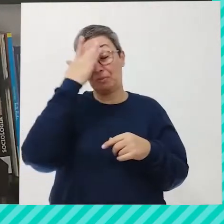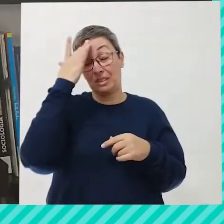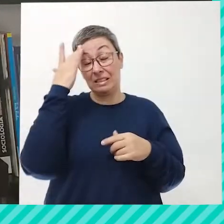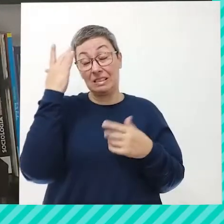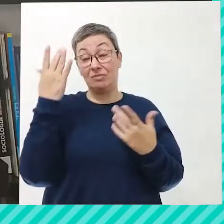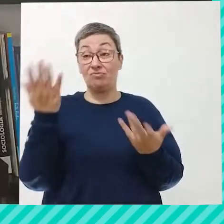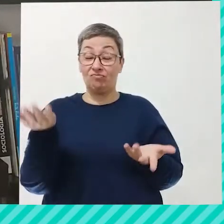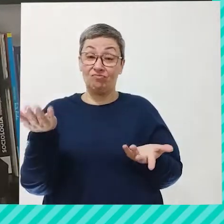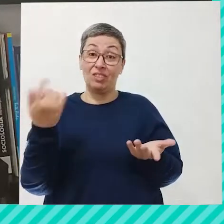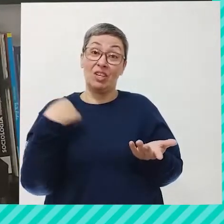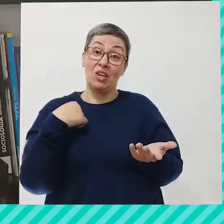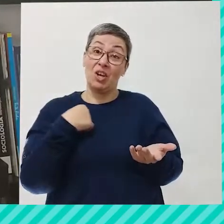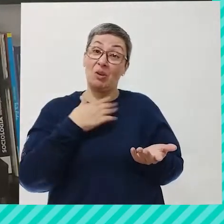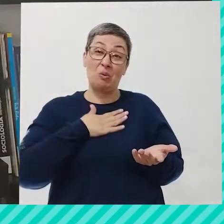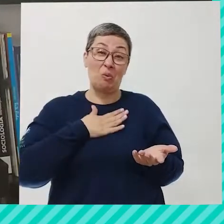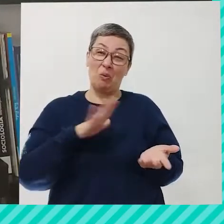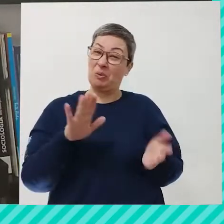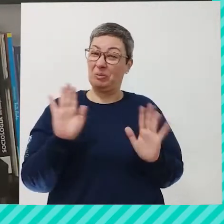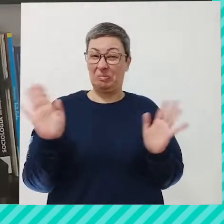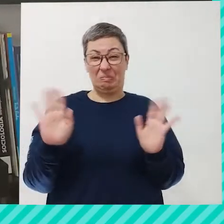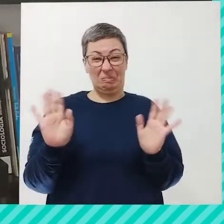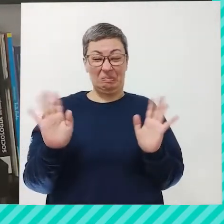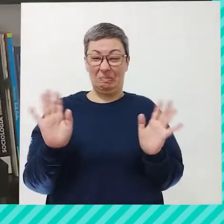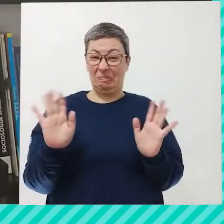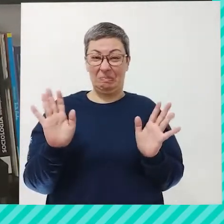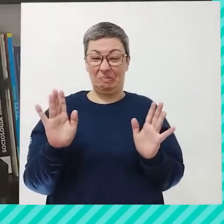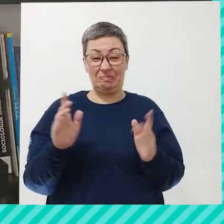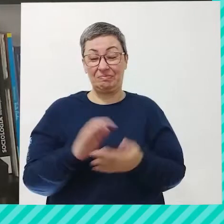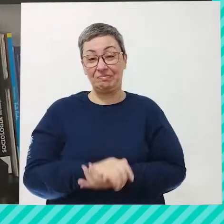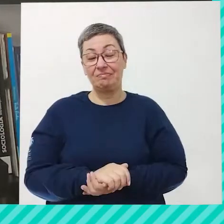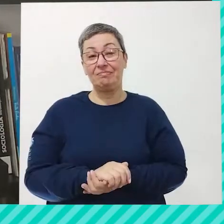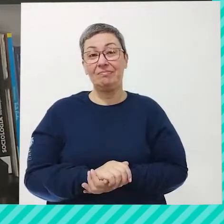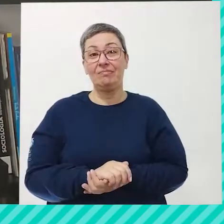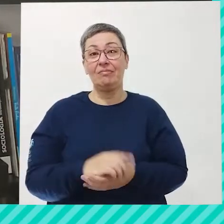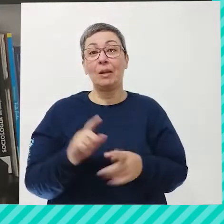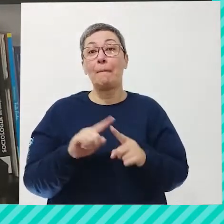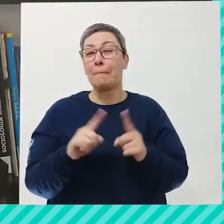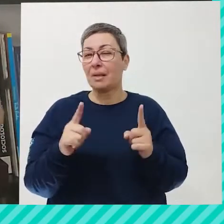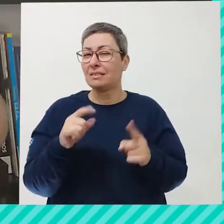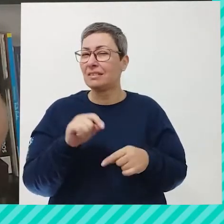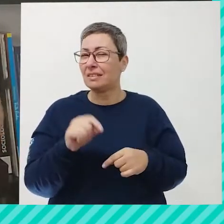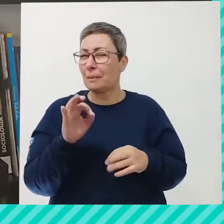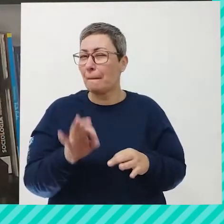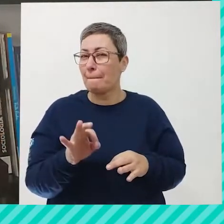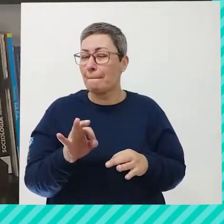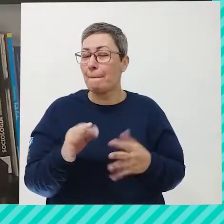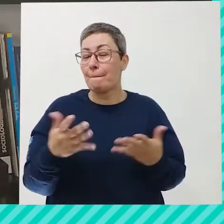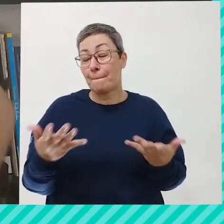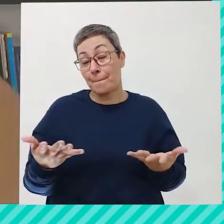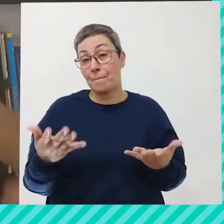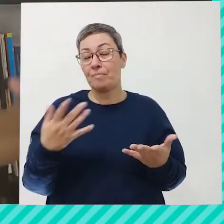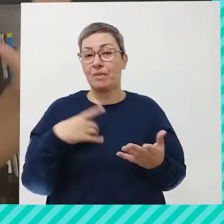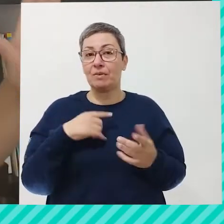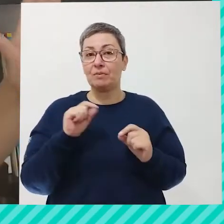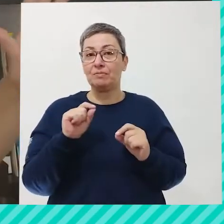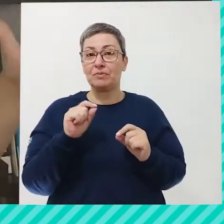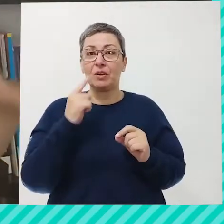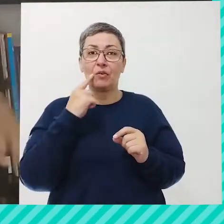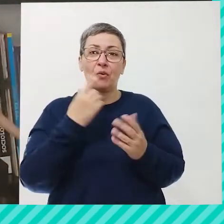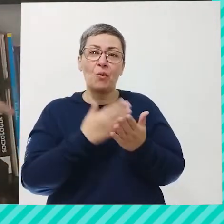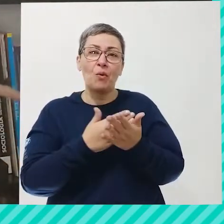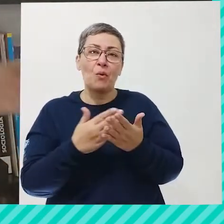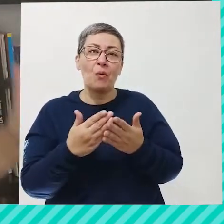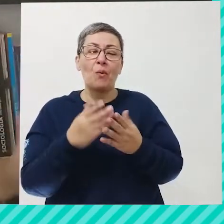dizer assim pra mim Eu não gosto de nenhuma atividade física, professora. Mas será mesmo? Bom, então, eu vou